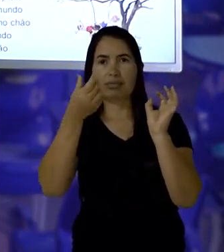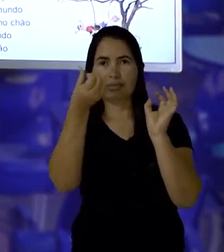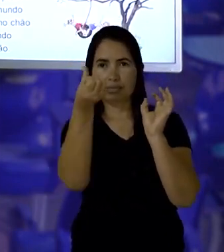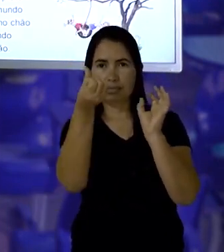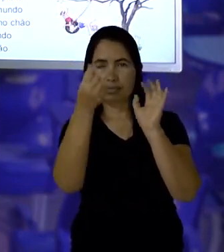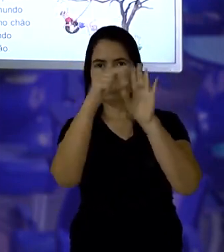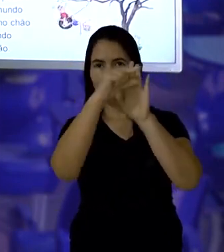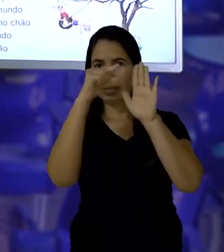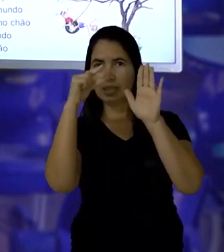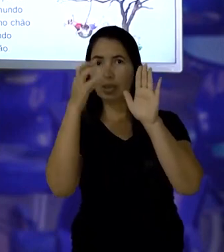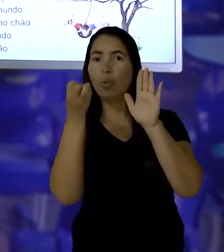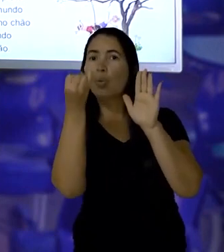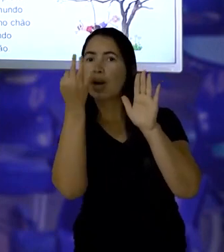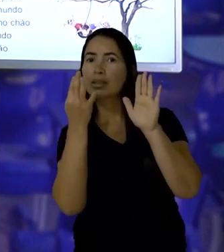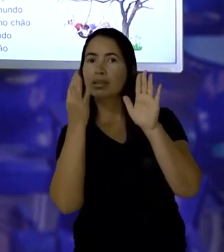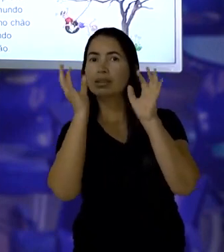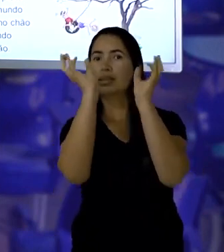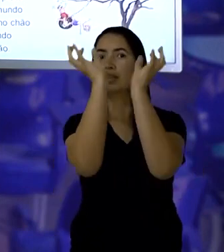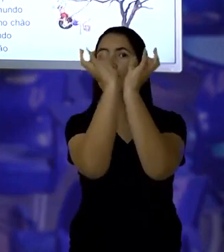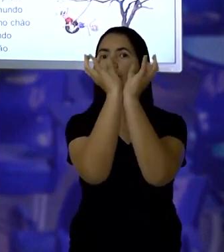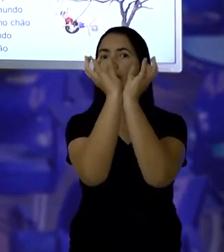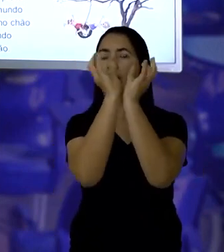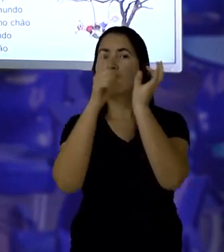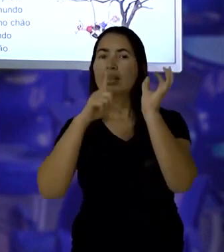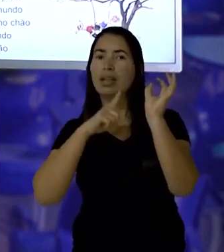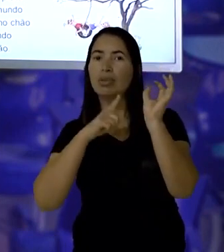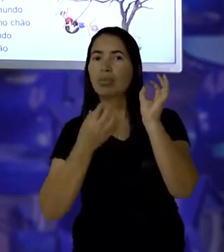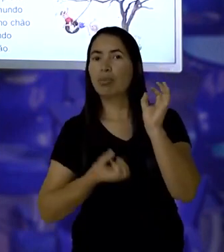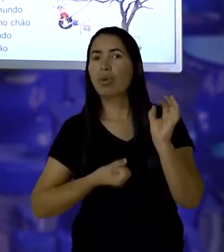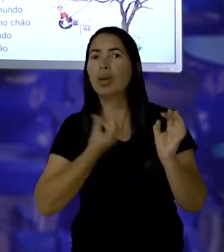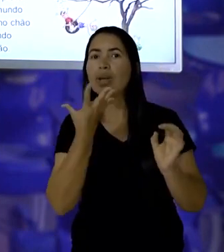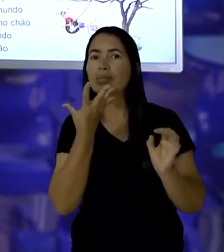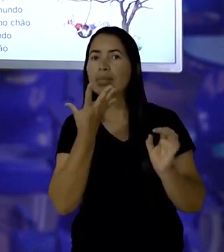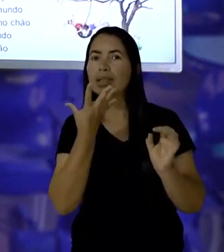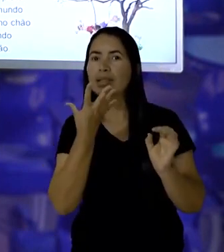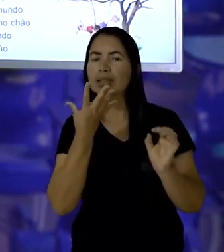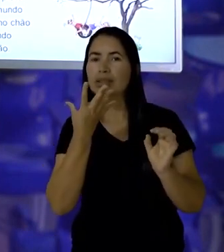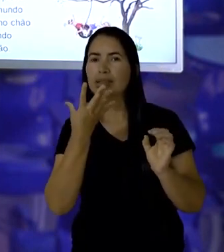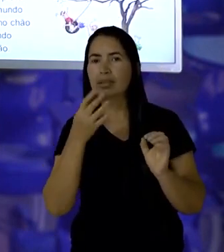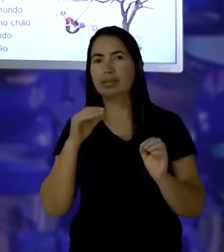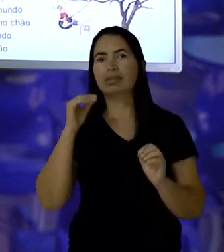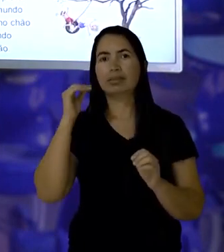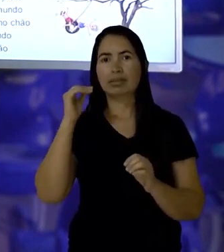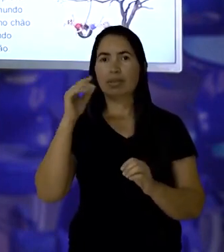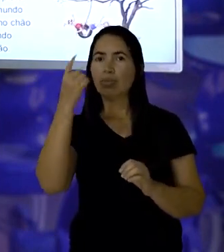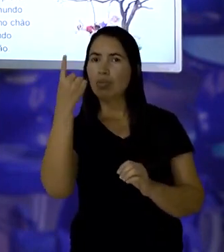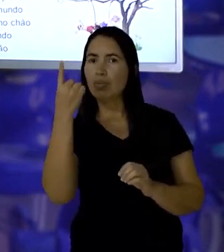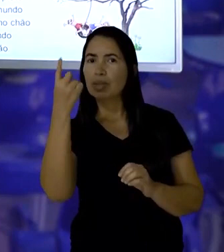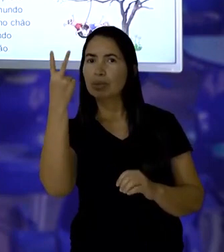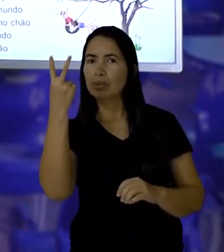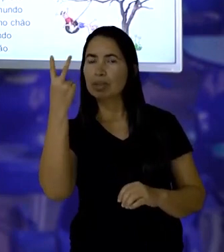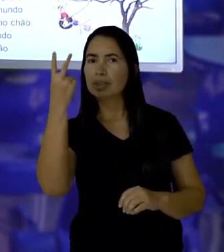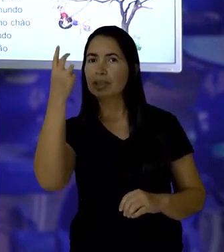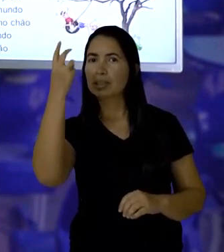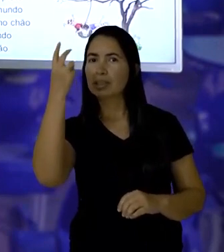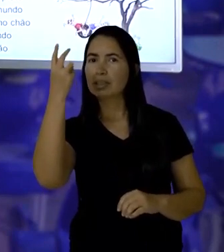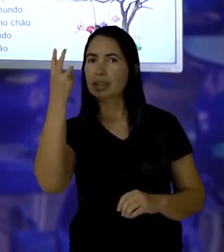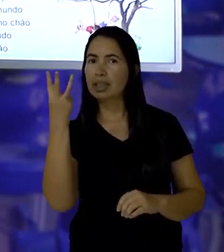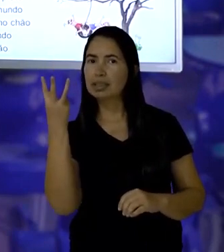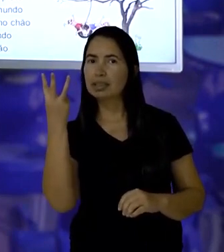versos. Agora, quantas estrofes tem o nosso poema? Vamos ver. Uma,